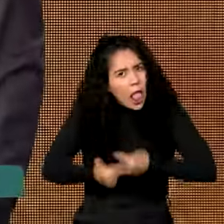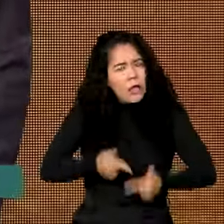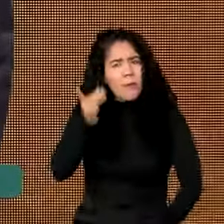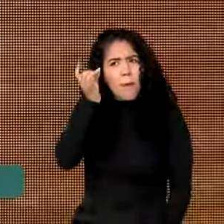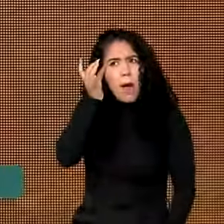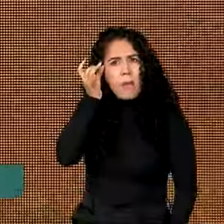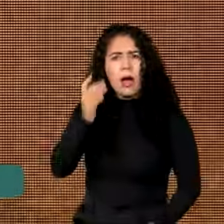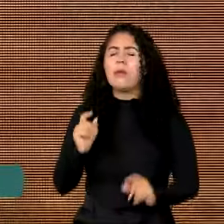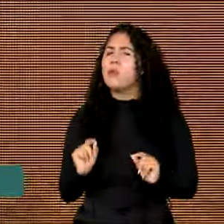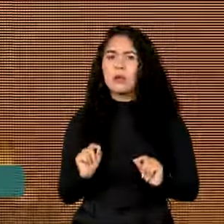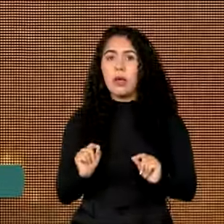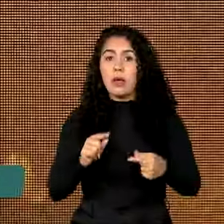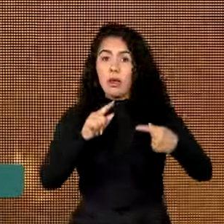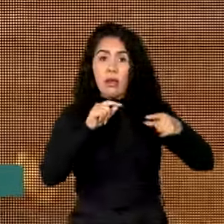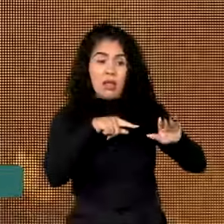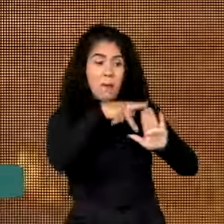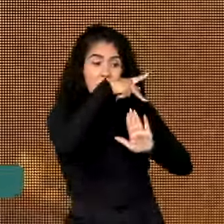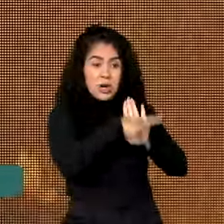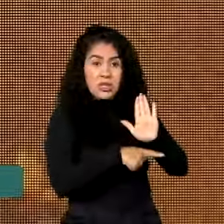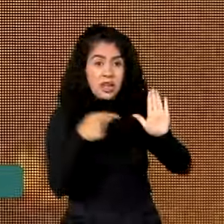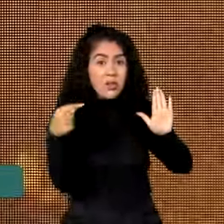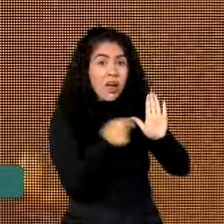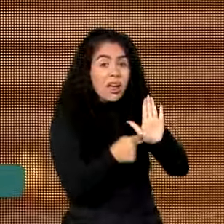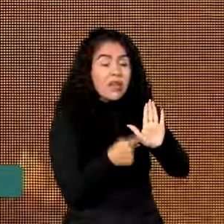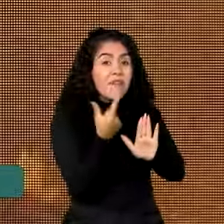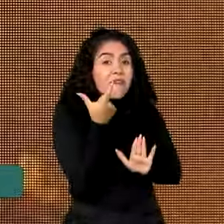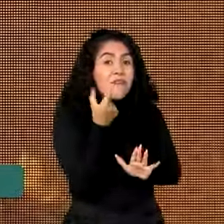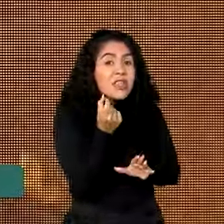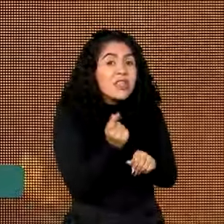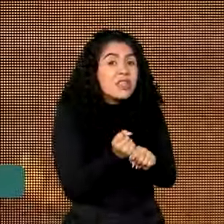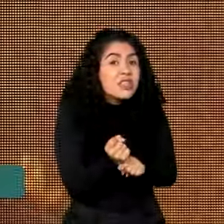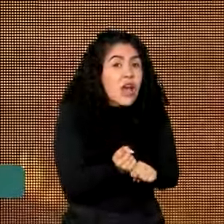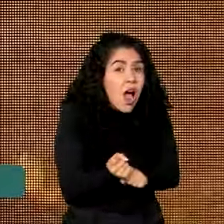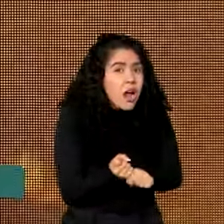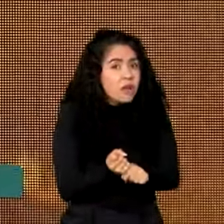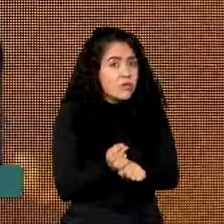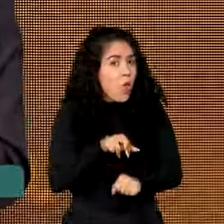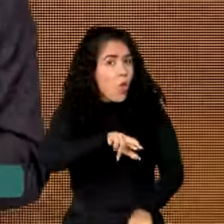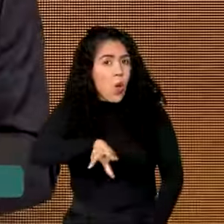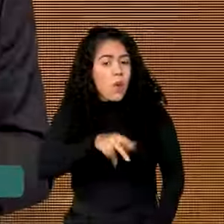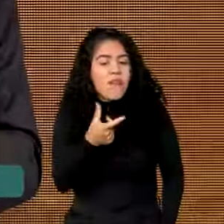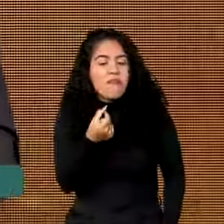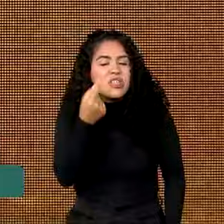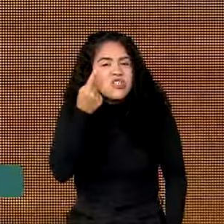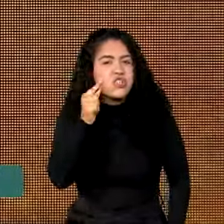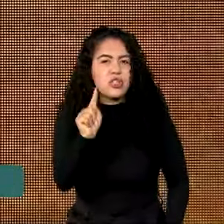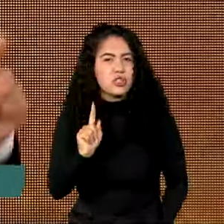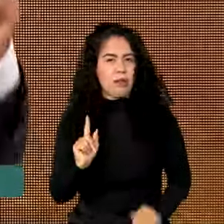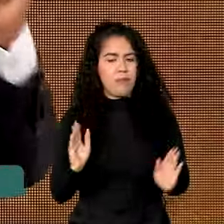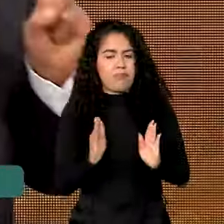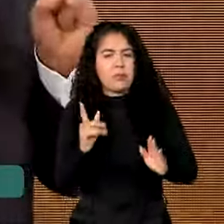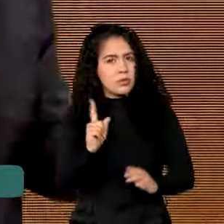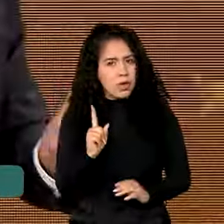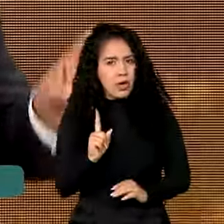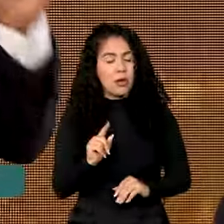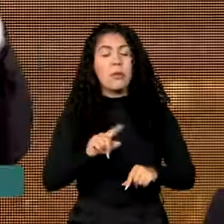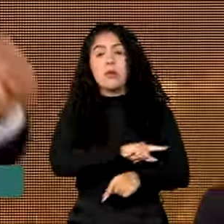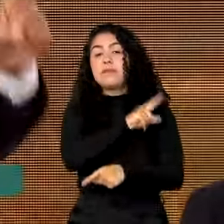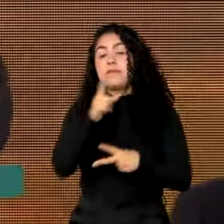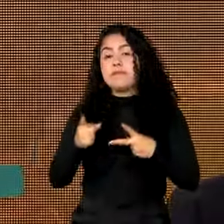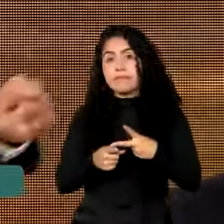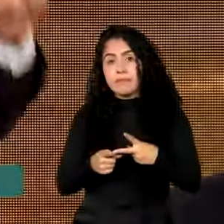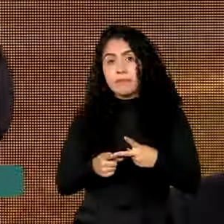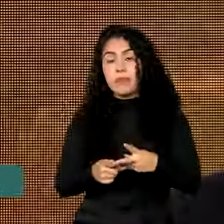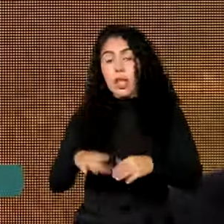Primeiro, porque esse projeto é para 20 anos, não é para 20 dias. Segundo, porque cada ministério